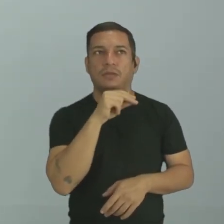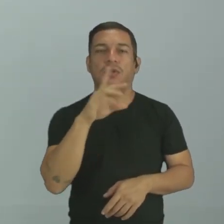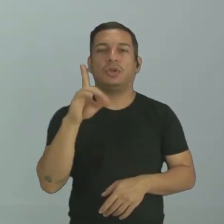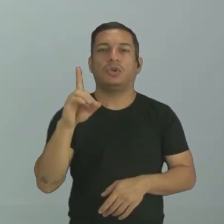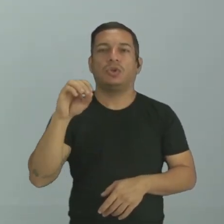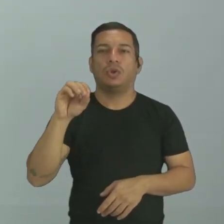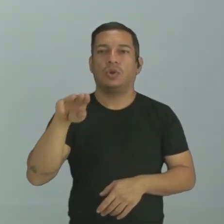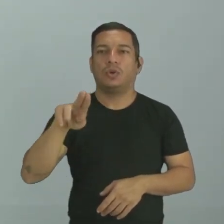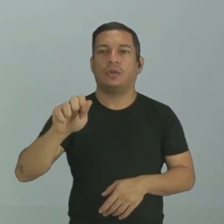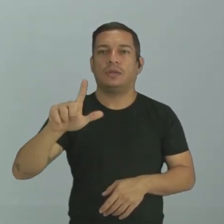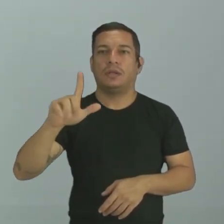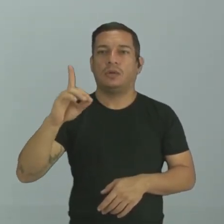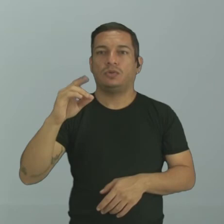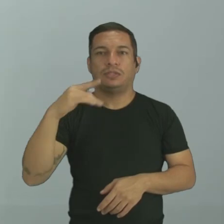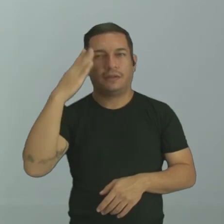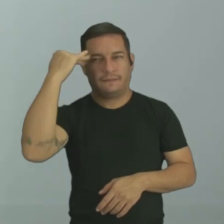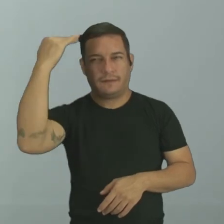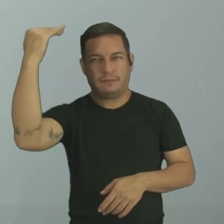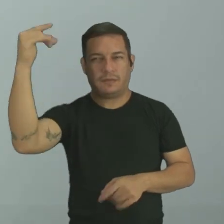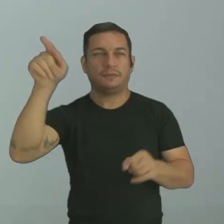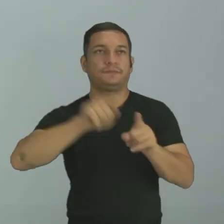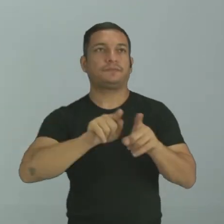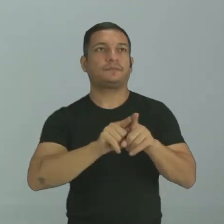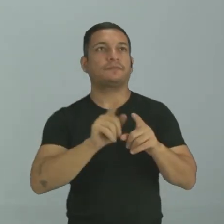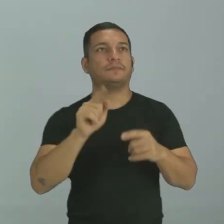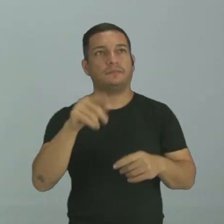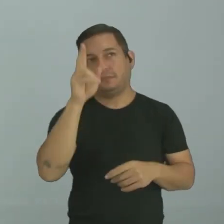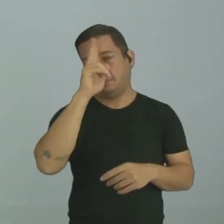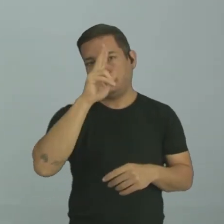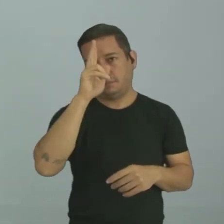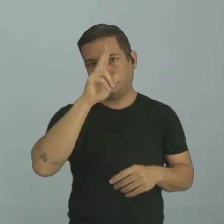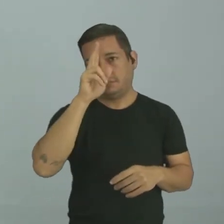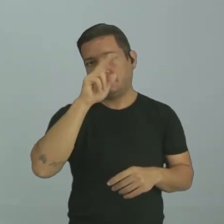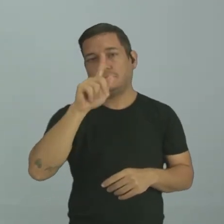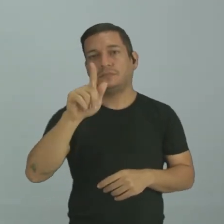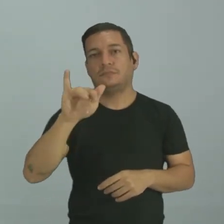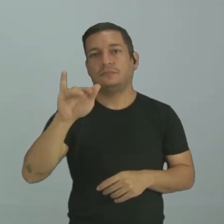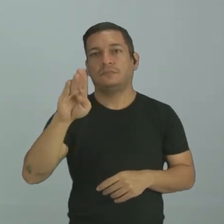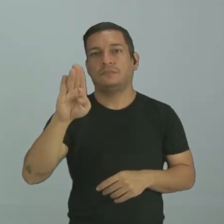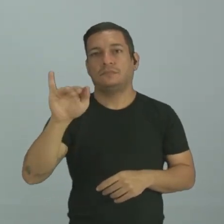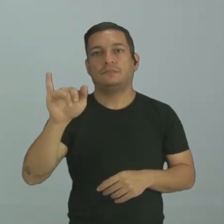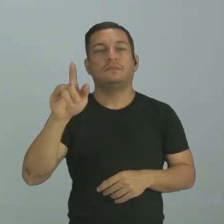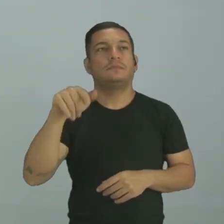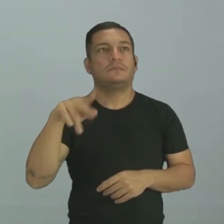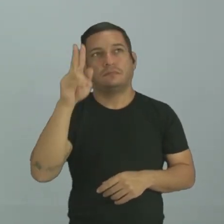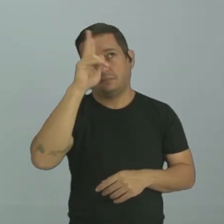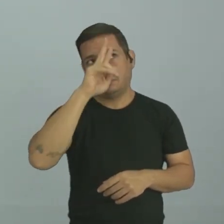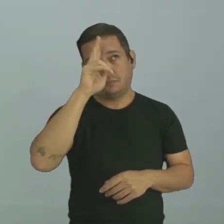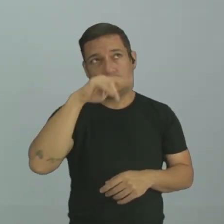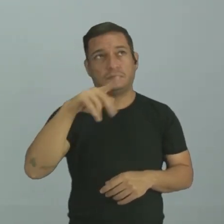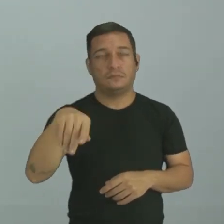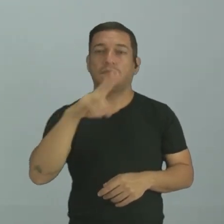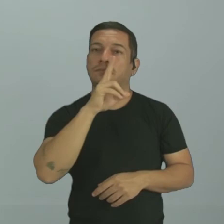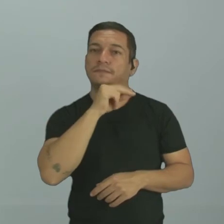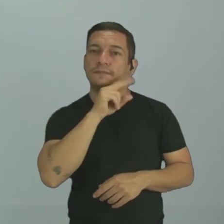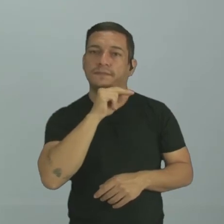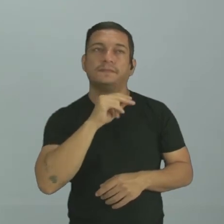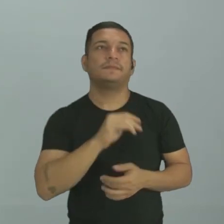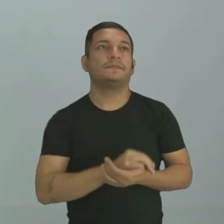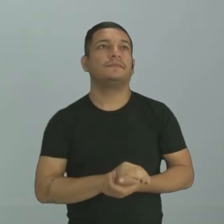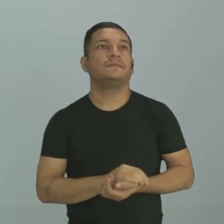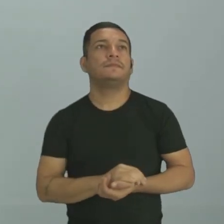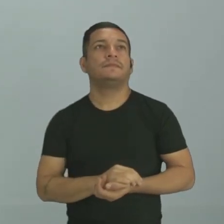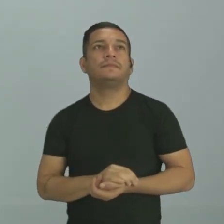famoso. E todo gibi ele gera em torno dele. Ó. Aí aqui, ó.